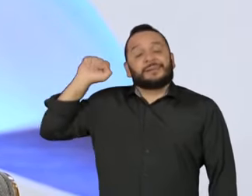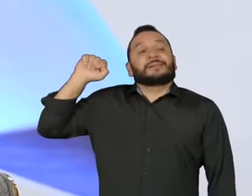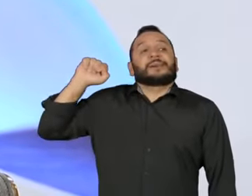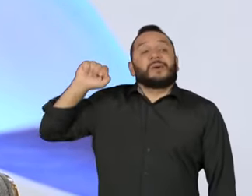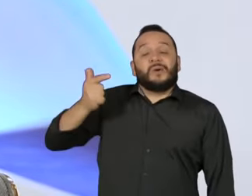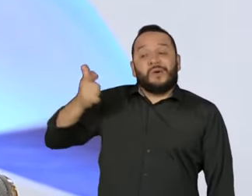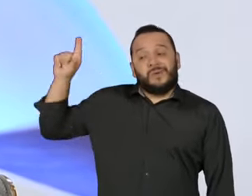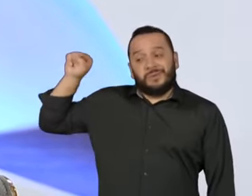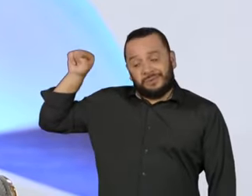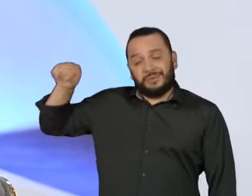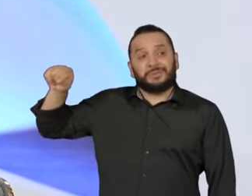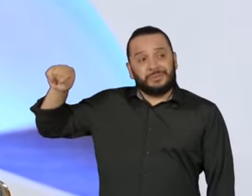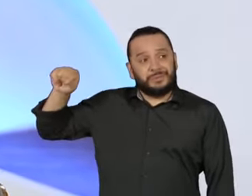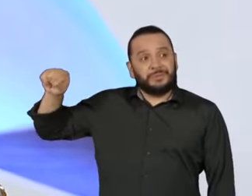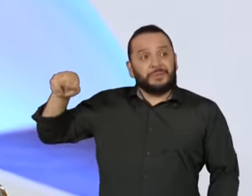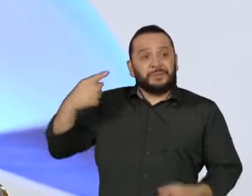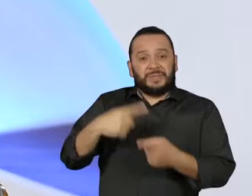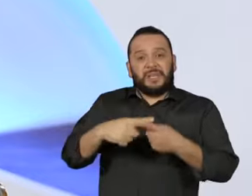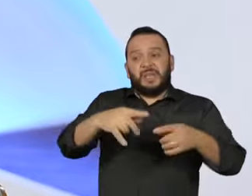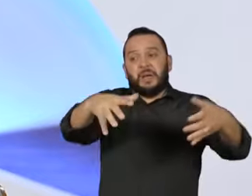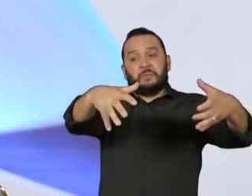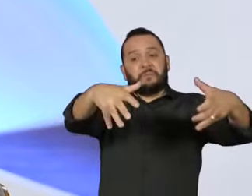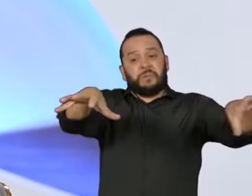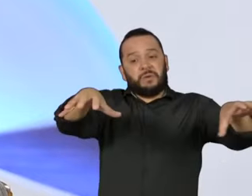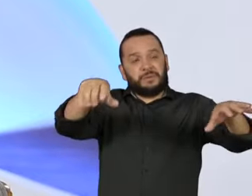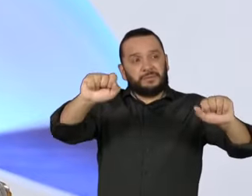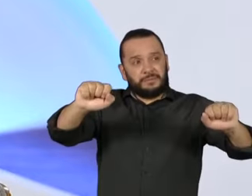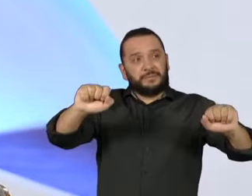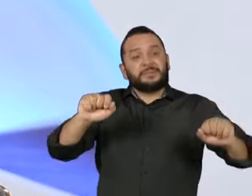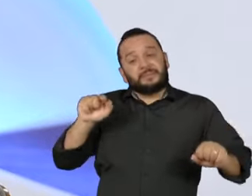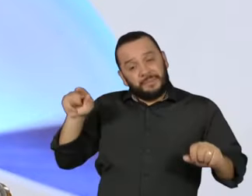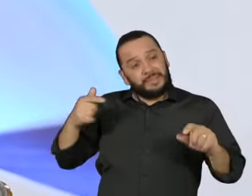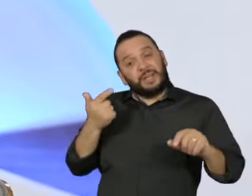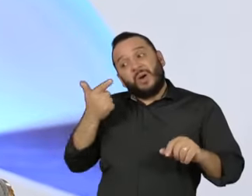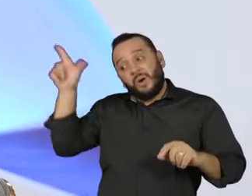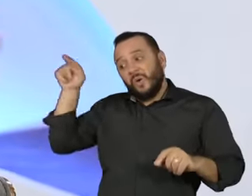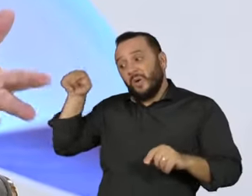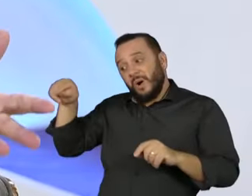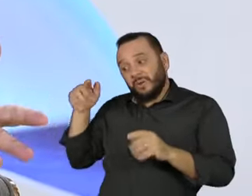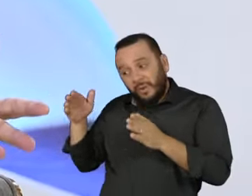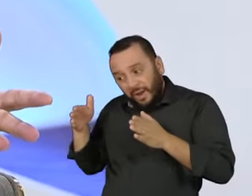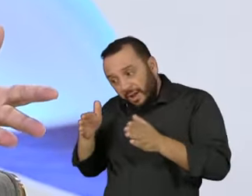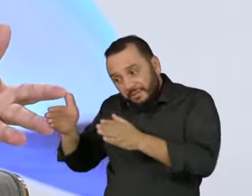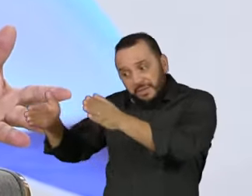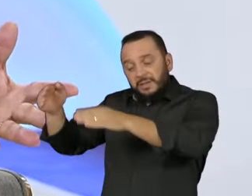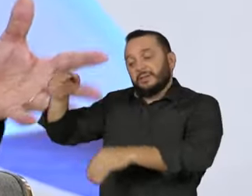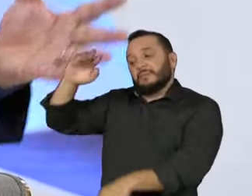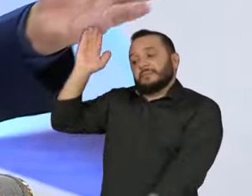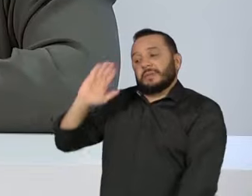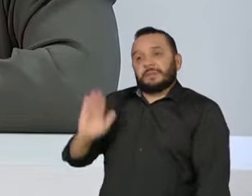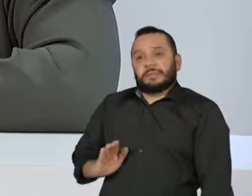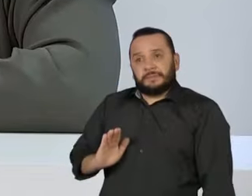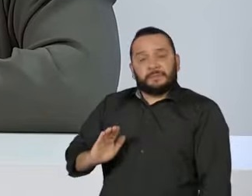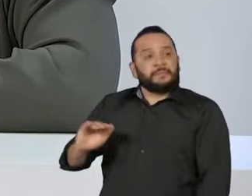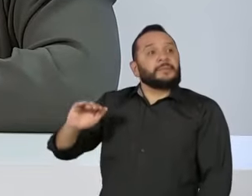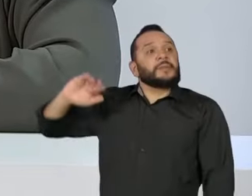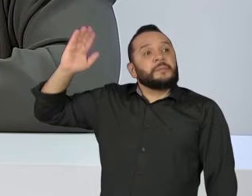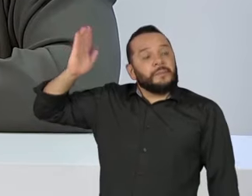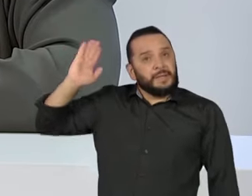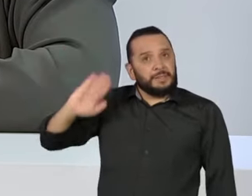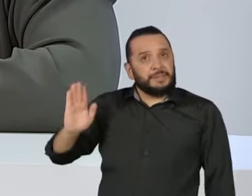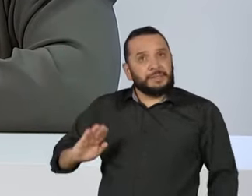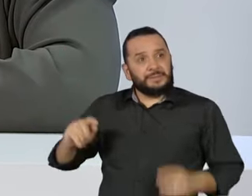do ponto de vista programático, um outro caminho para o Brasil. Um caminho que transforme o nosso país. Um caminho que apanhe essa